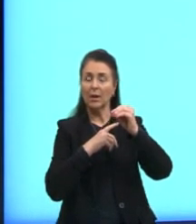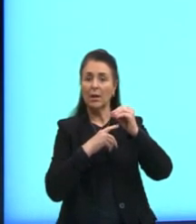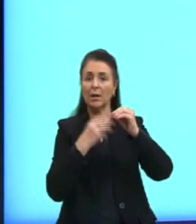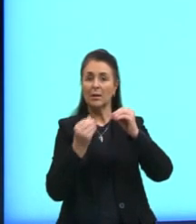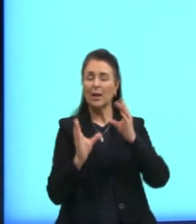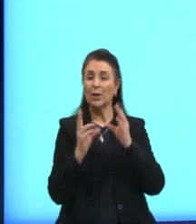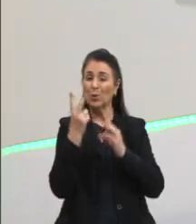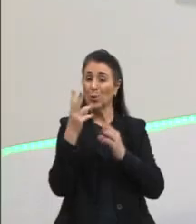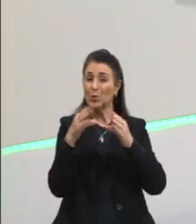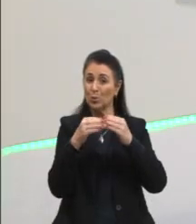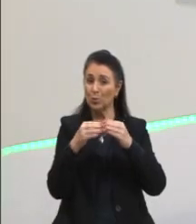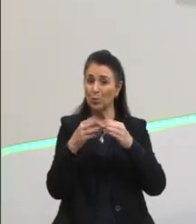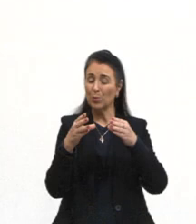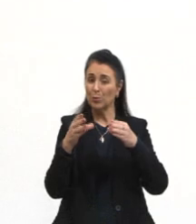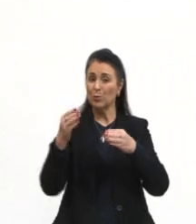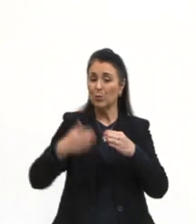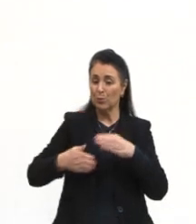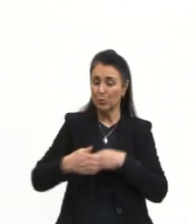dentro dos peixes.